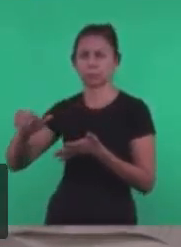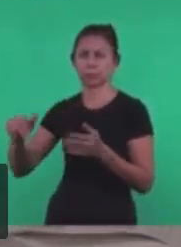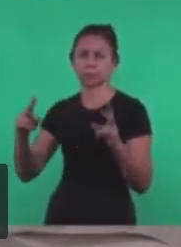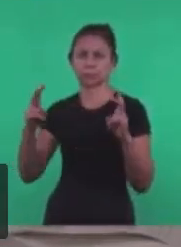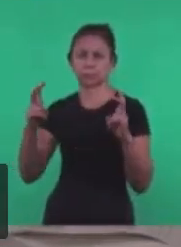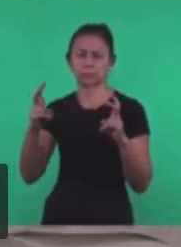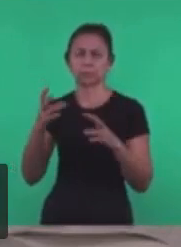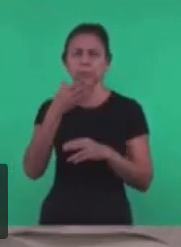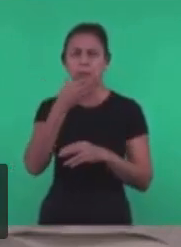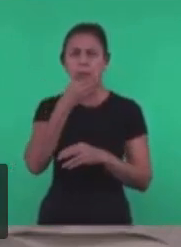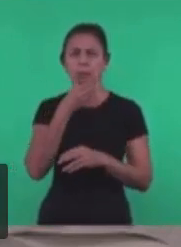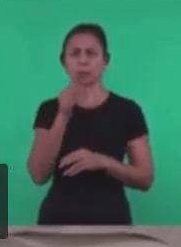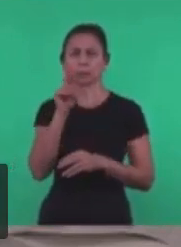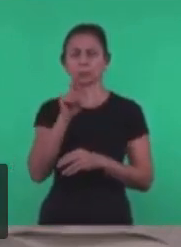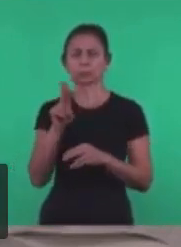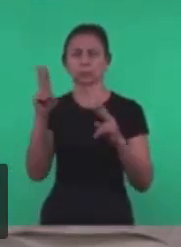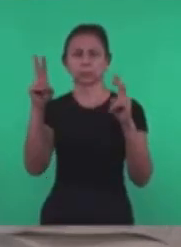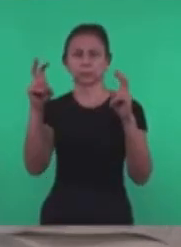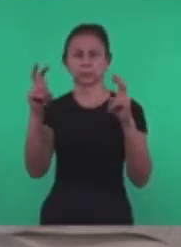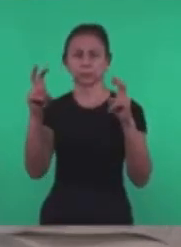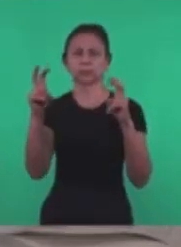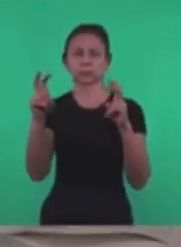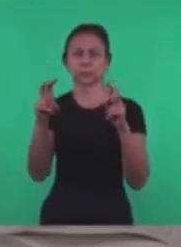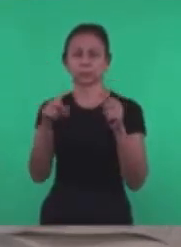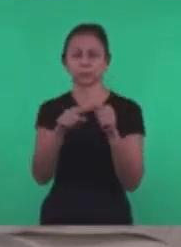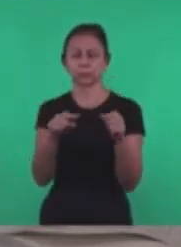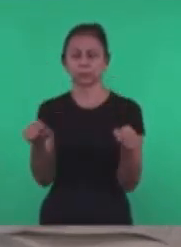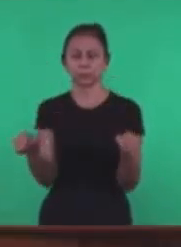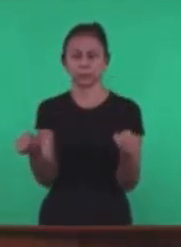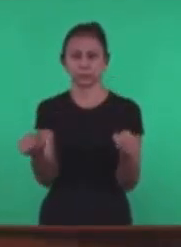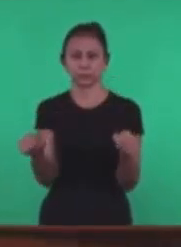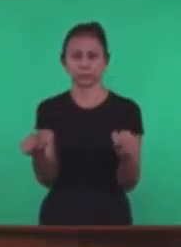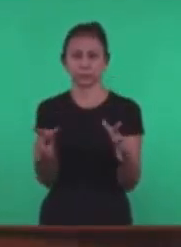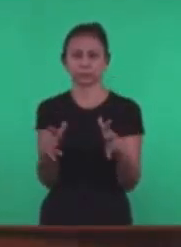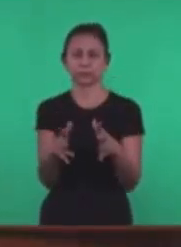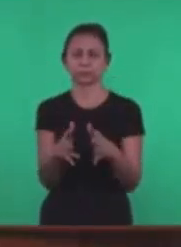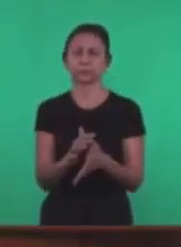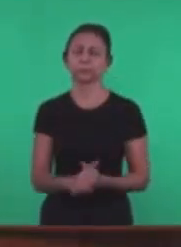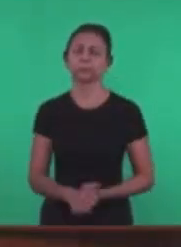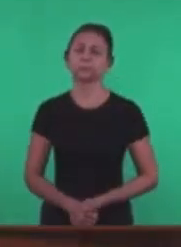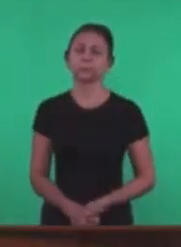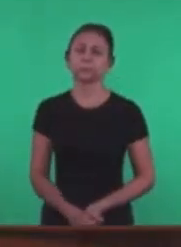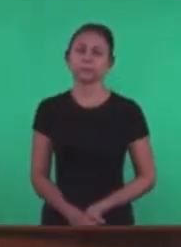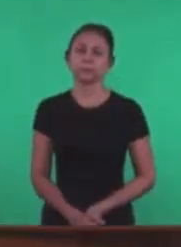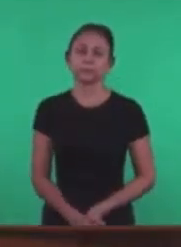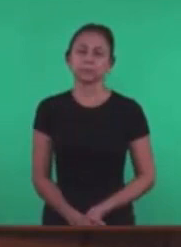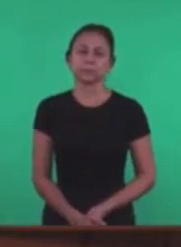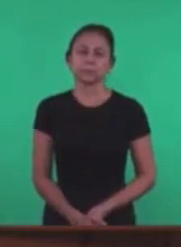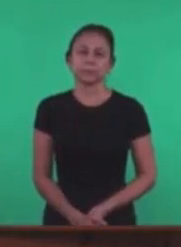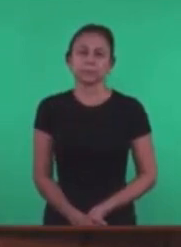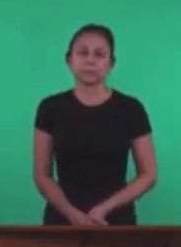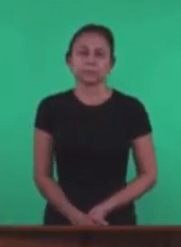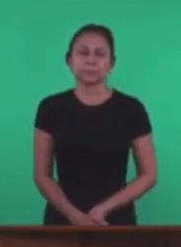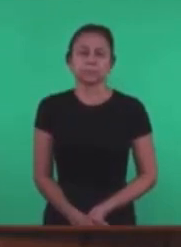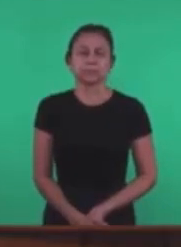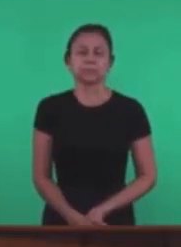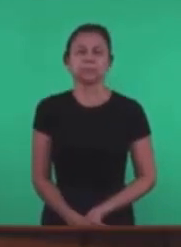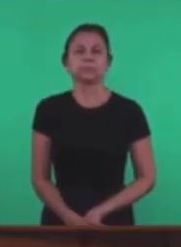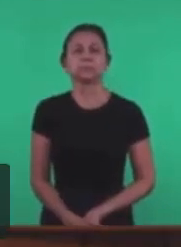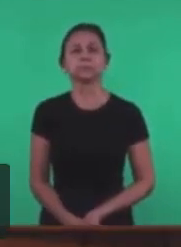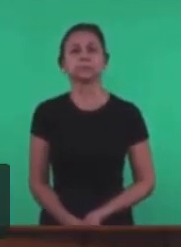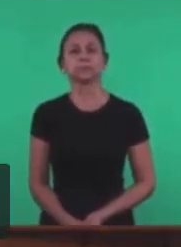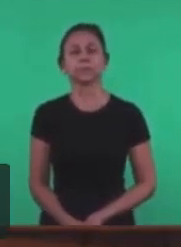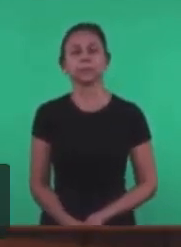Do profeta Relacionada A esse tempo Muito bem Agora então Nós vamos Passar